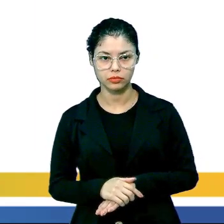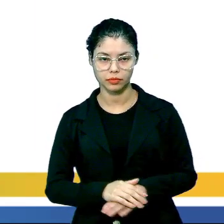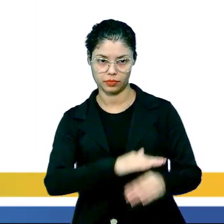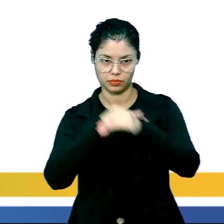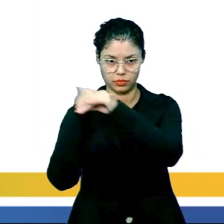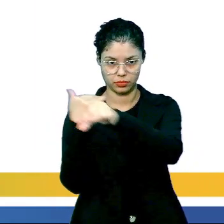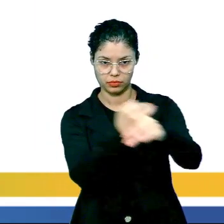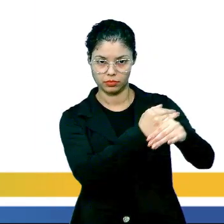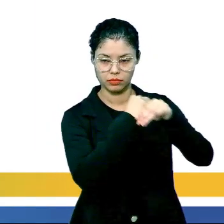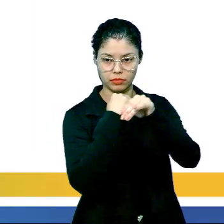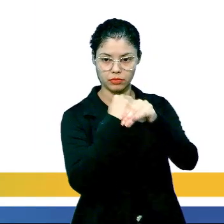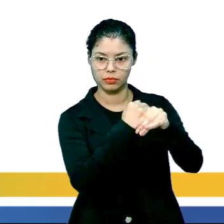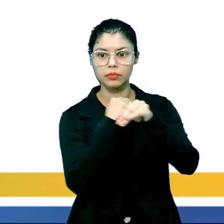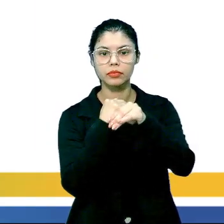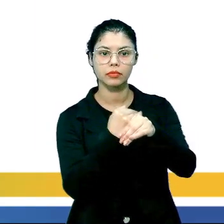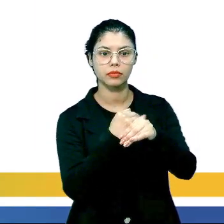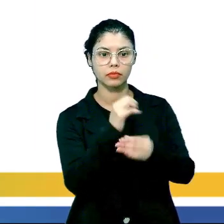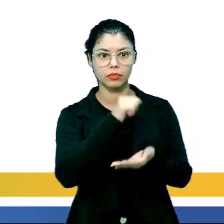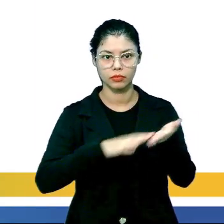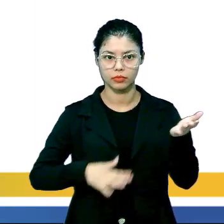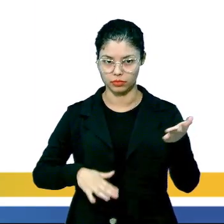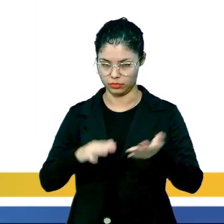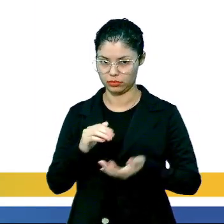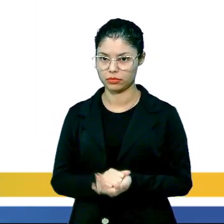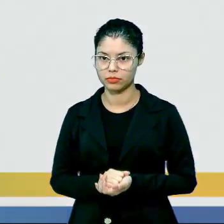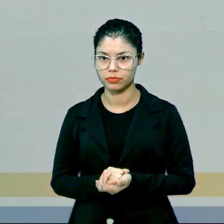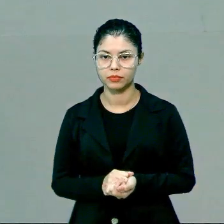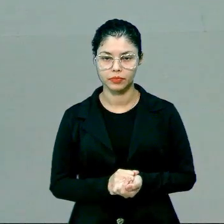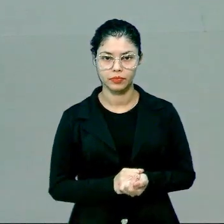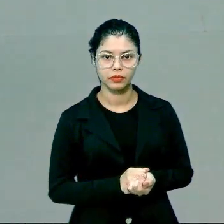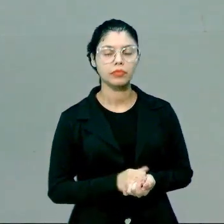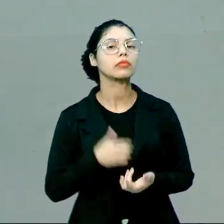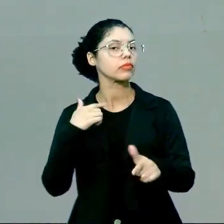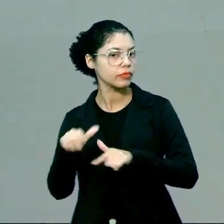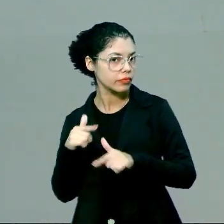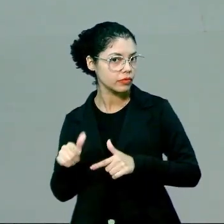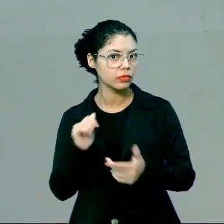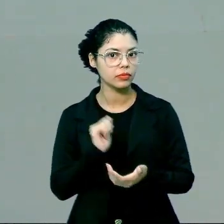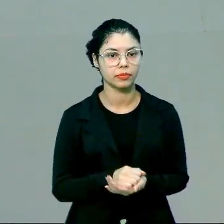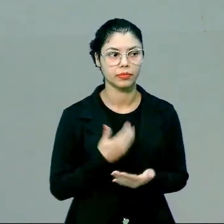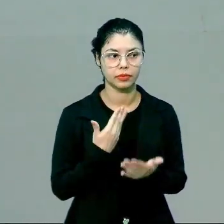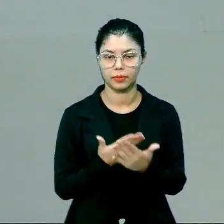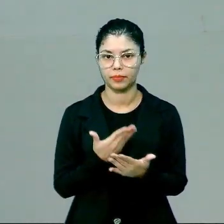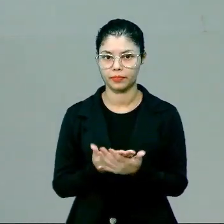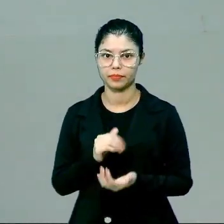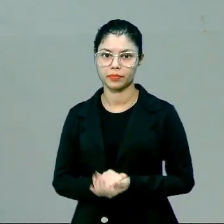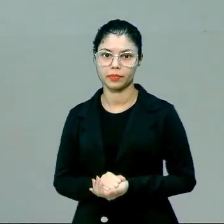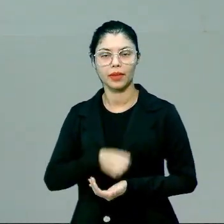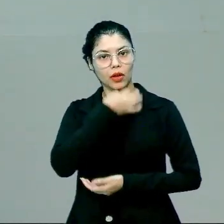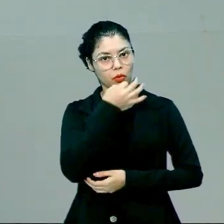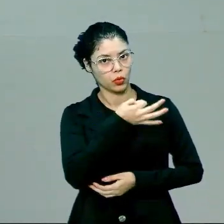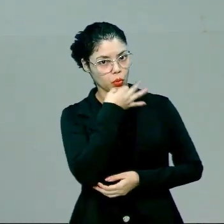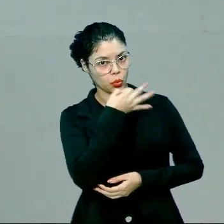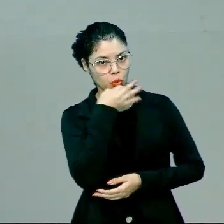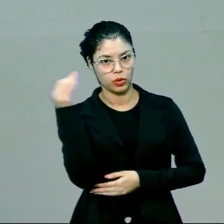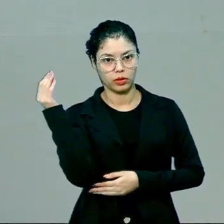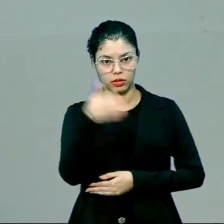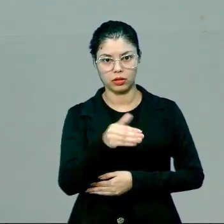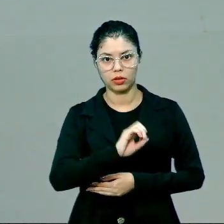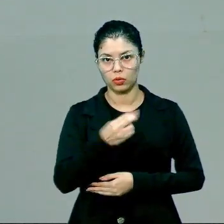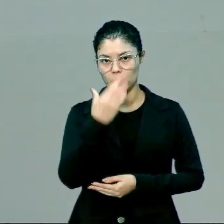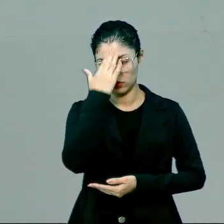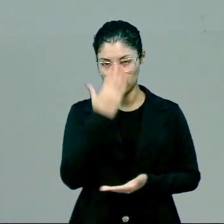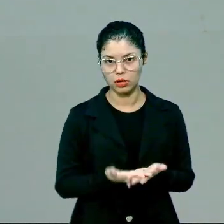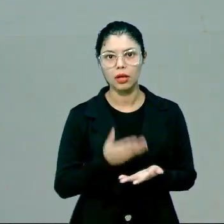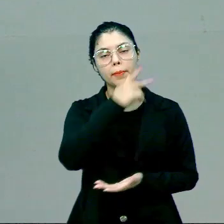E aí, eu trouxe aqui um exercitando, porque nós estamos trabalhando na nossa aula, com argumento de princípio ou